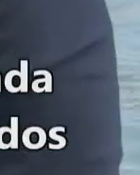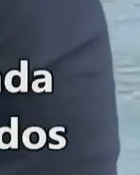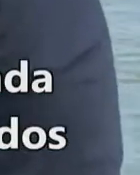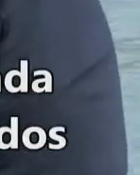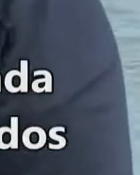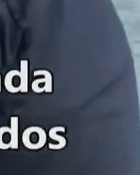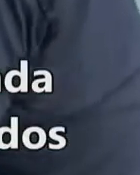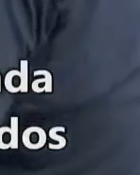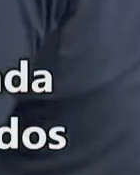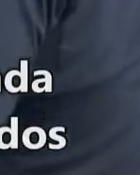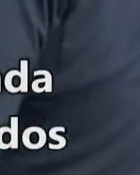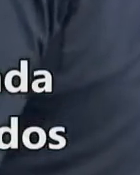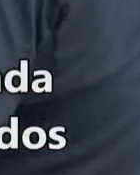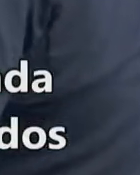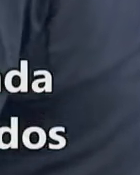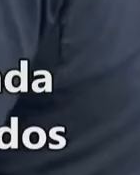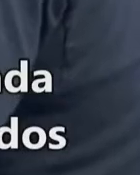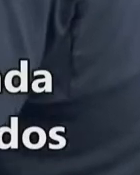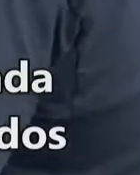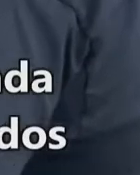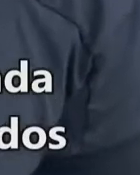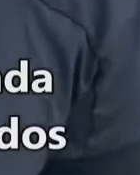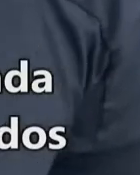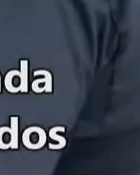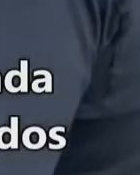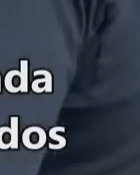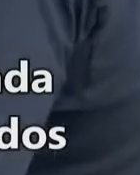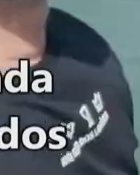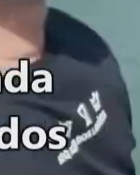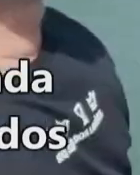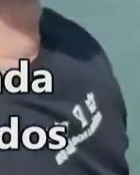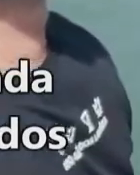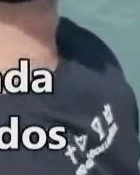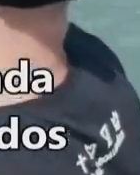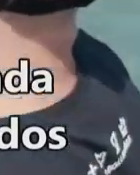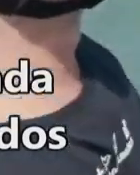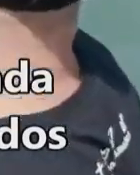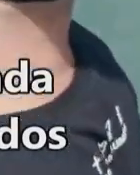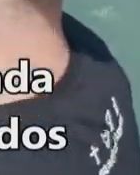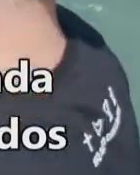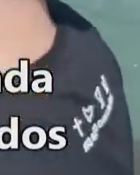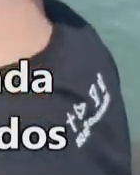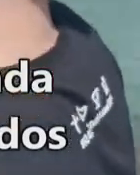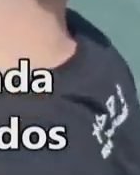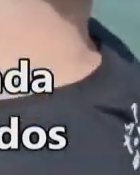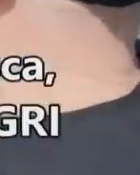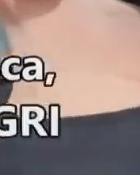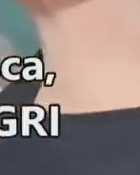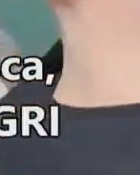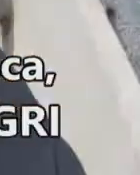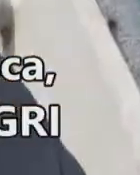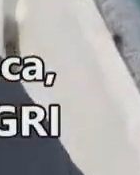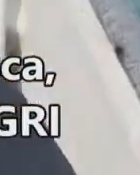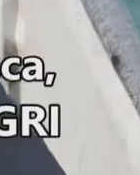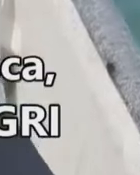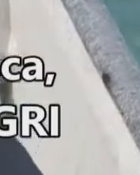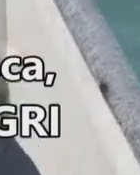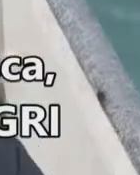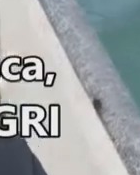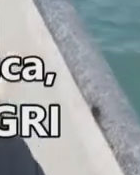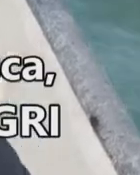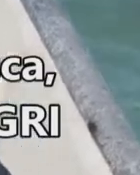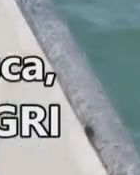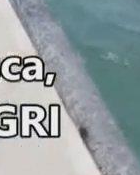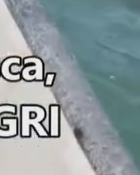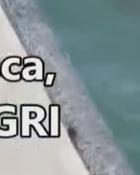Uma vitória que demandou mais de uma década de luta, de trabalho eficiente, estudos coordenados pela Secretaria de Estado